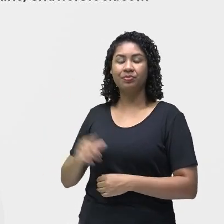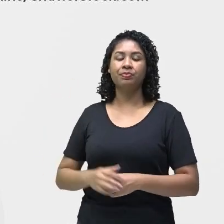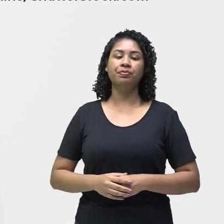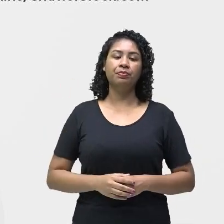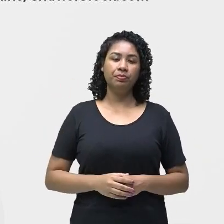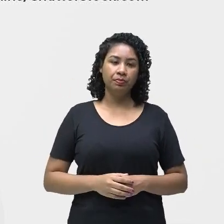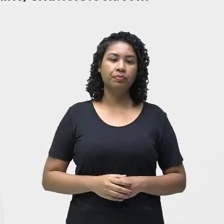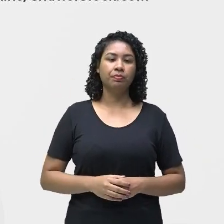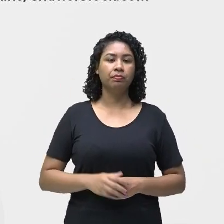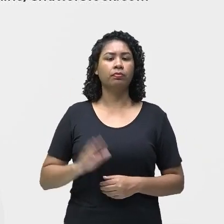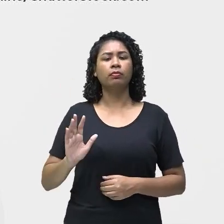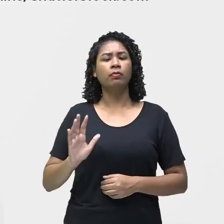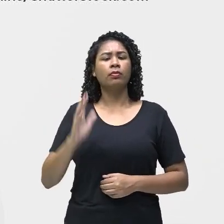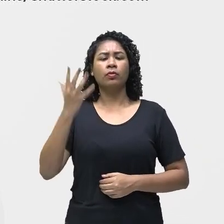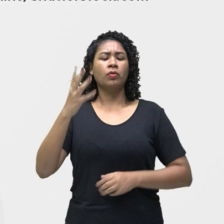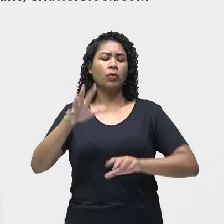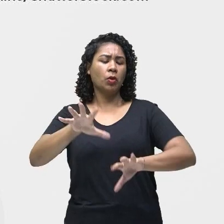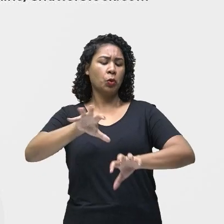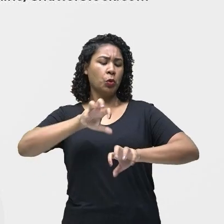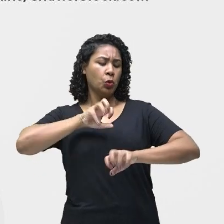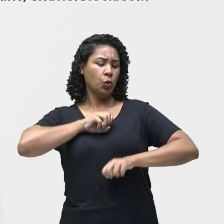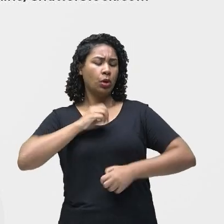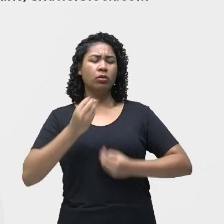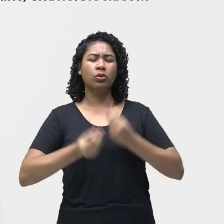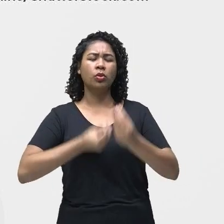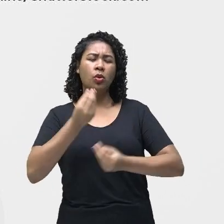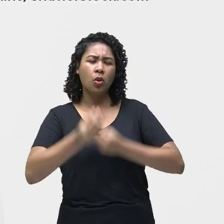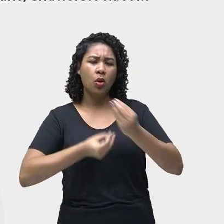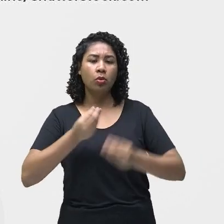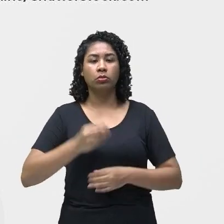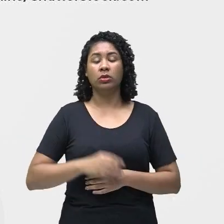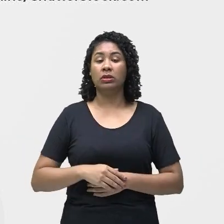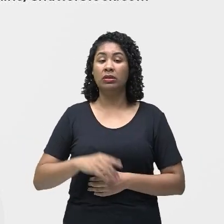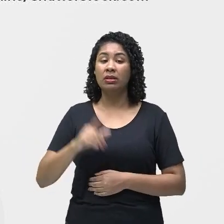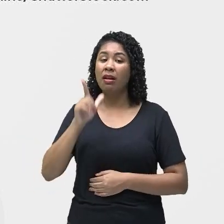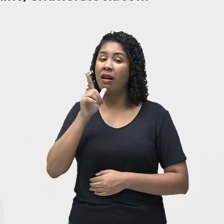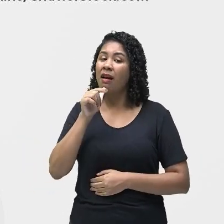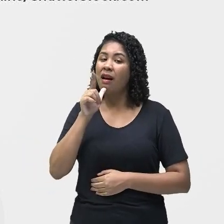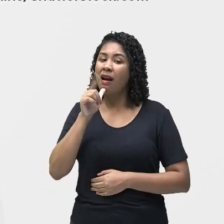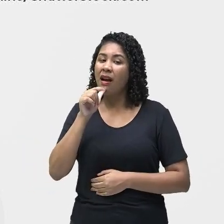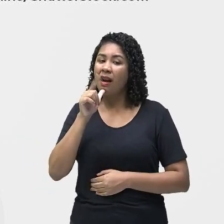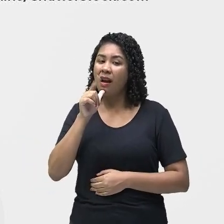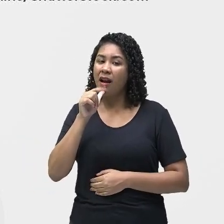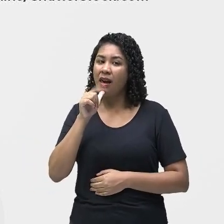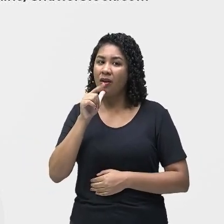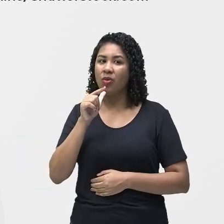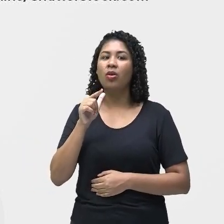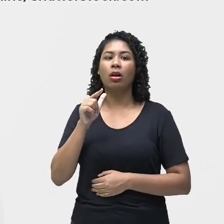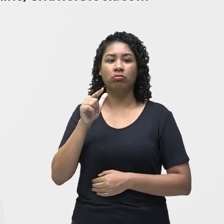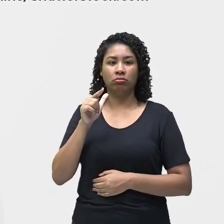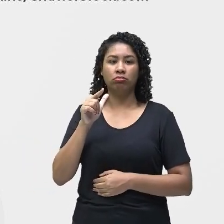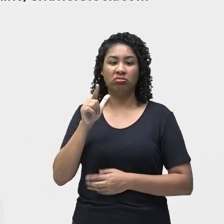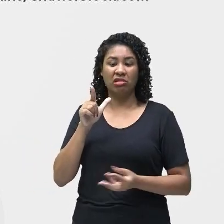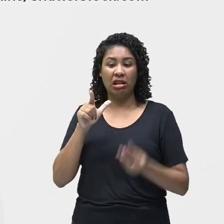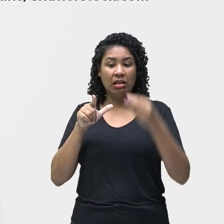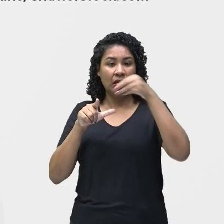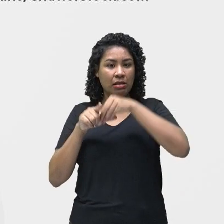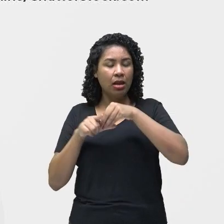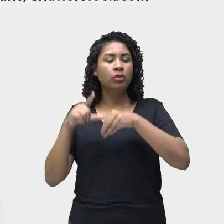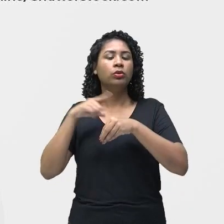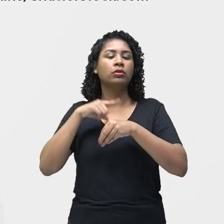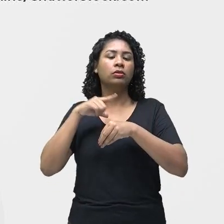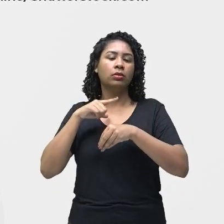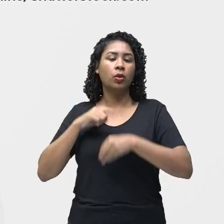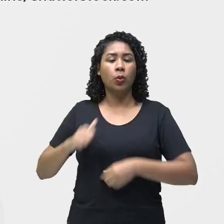transmissão ocorre pela ingestão de água ou alimentos contaminados com matéria fecal. A gente, quando fala